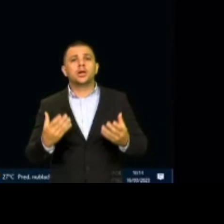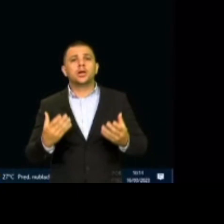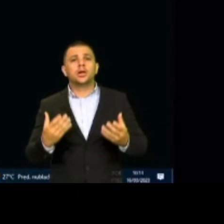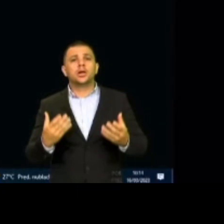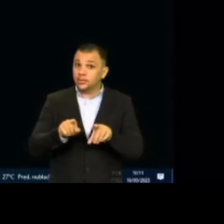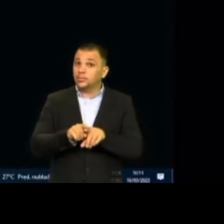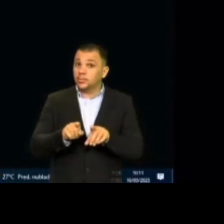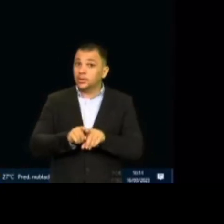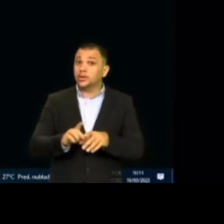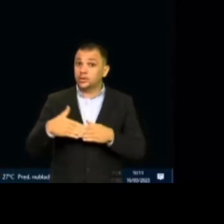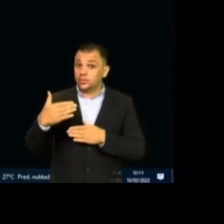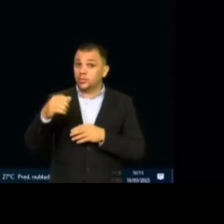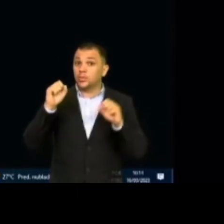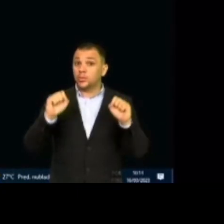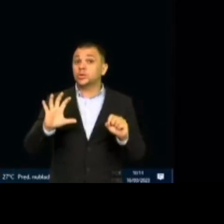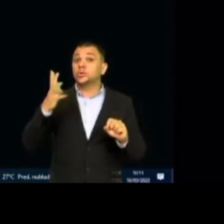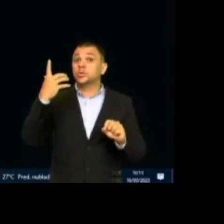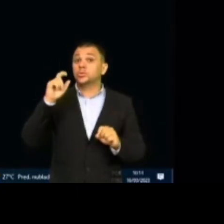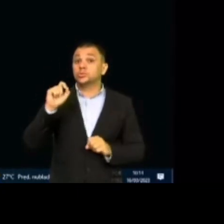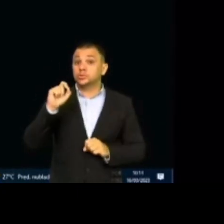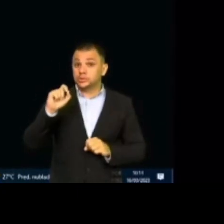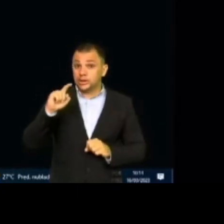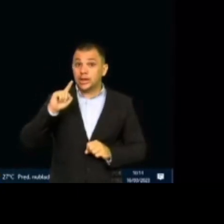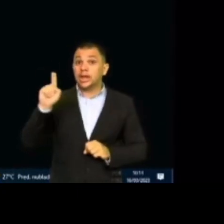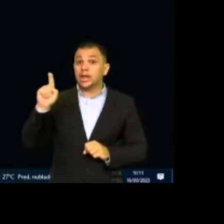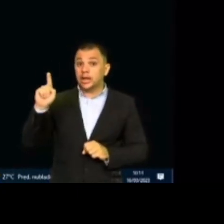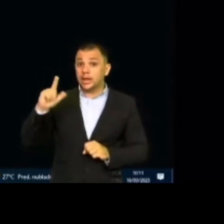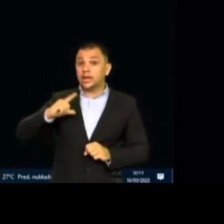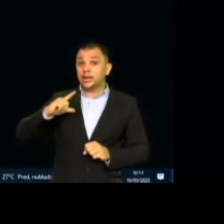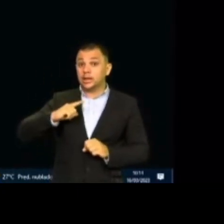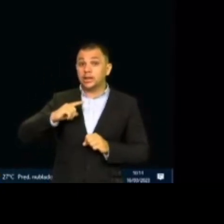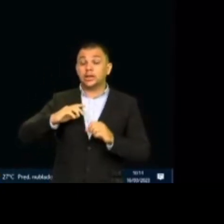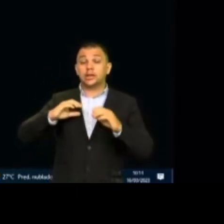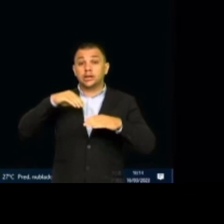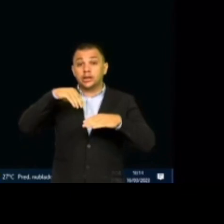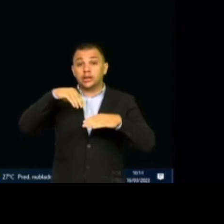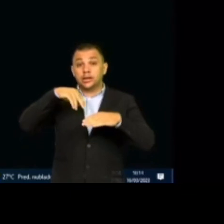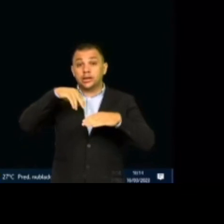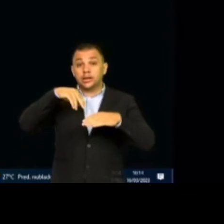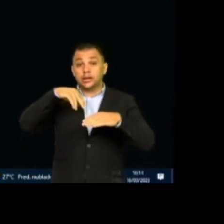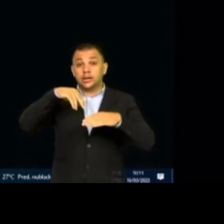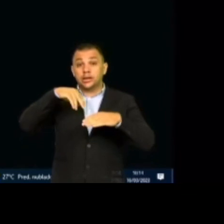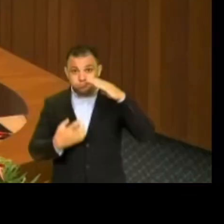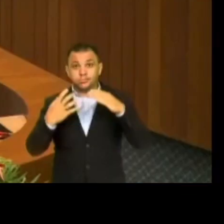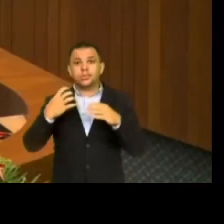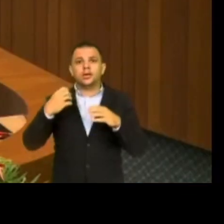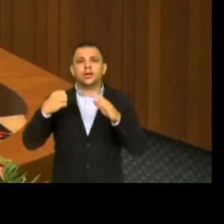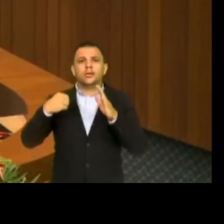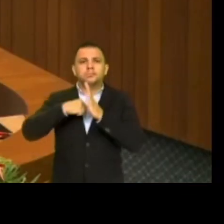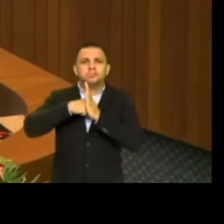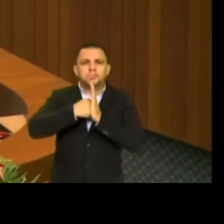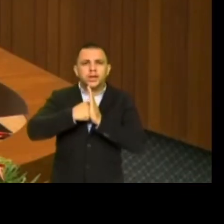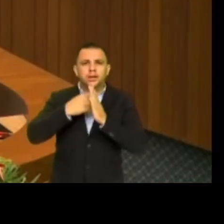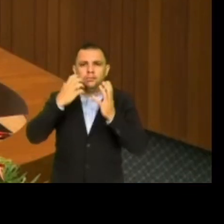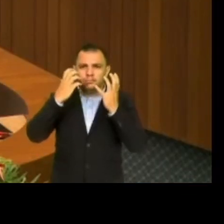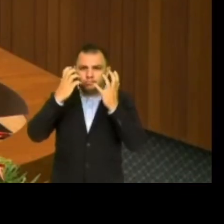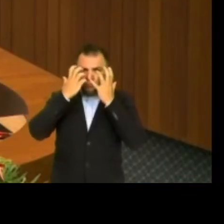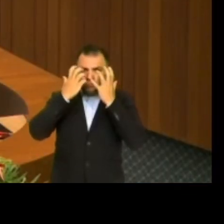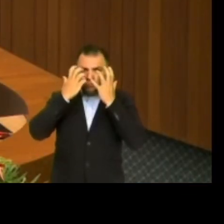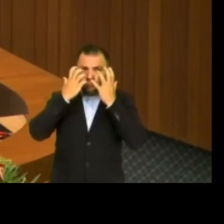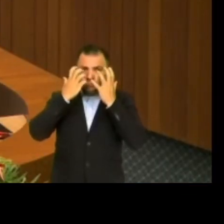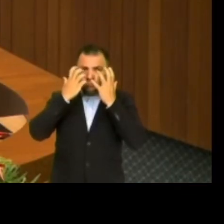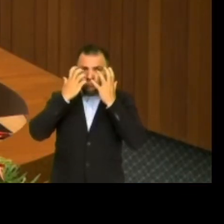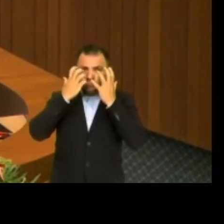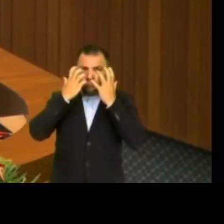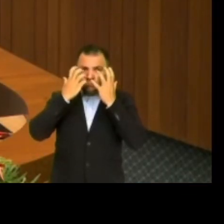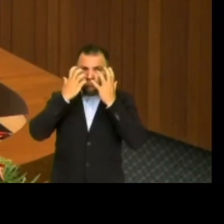visual induzida por barotrauma, por pressão. Ou seja, tem um fortíssimo indício de que isso aqui é